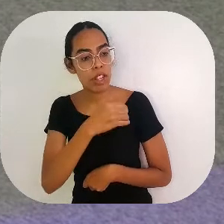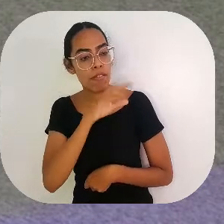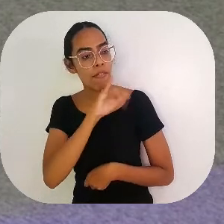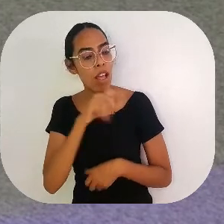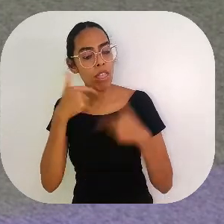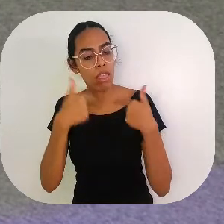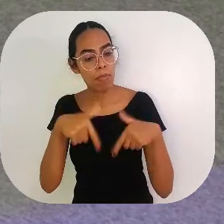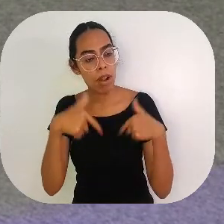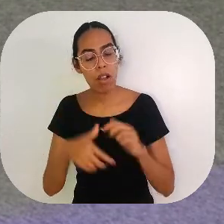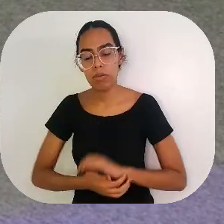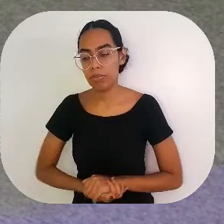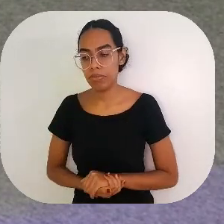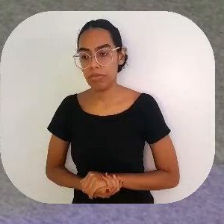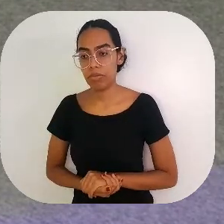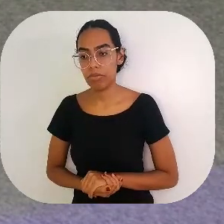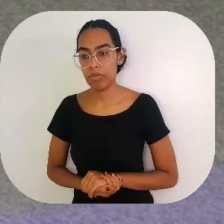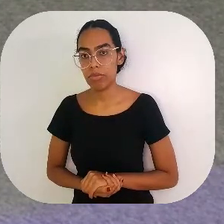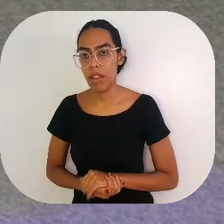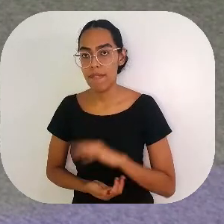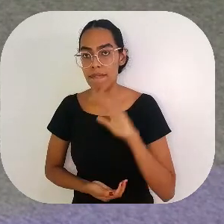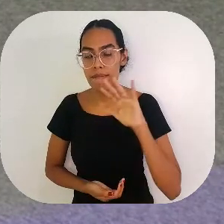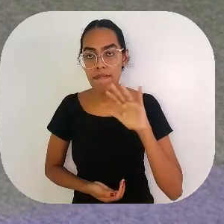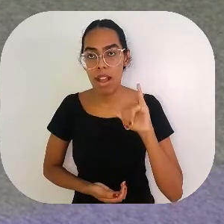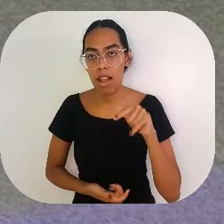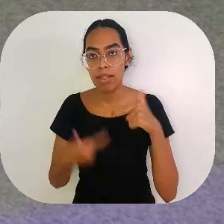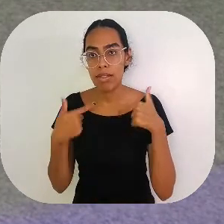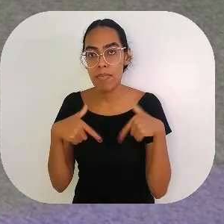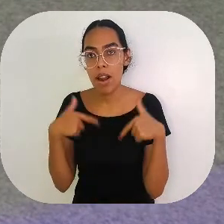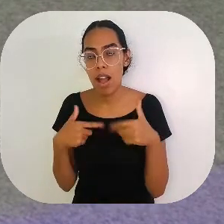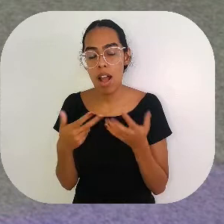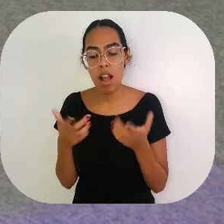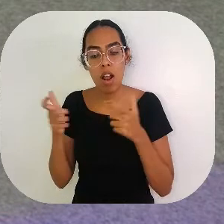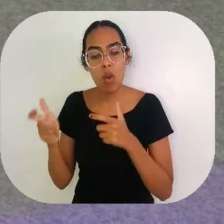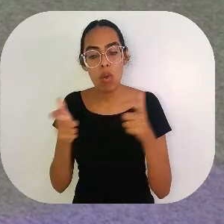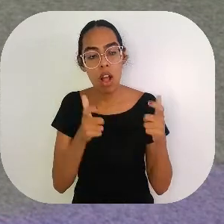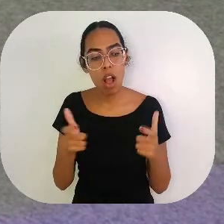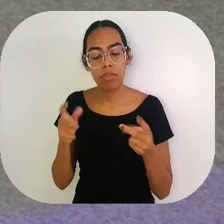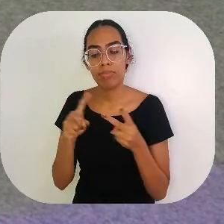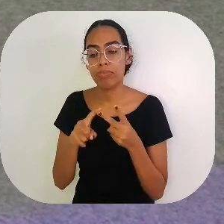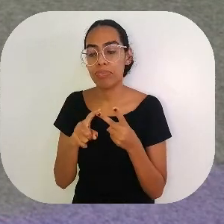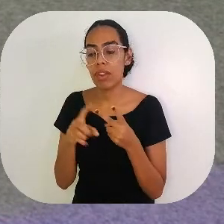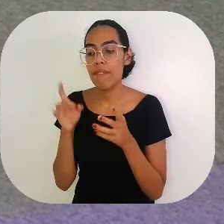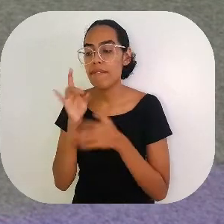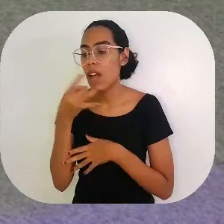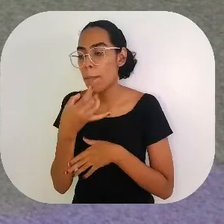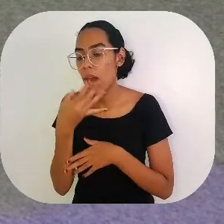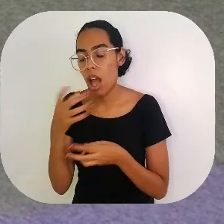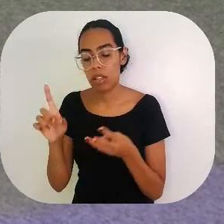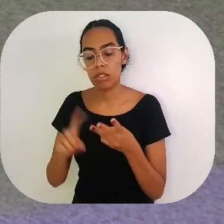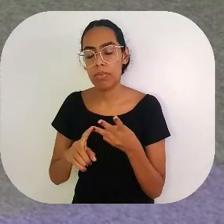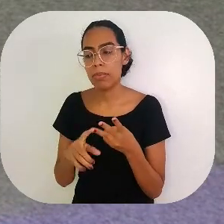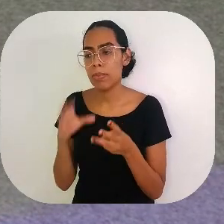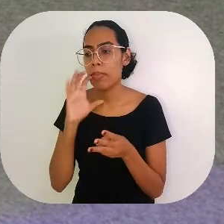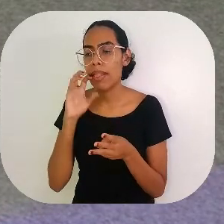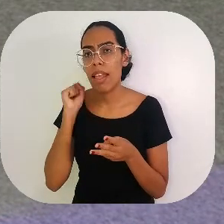vá procurar numa venda, vá numa farmácia, vá numa padaria, numa padaria lá do seu Zé,